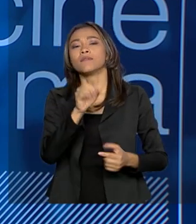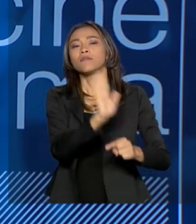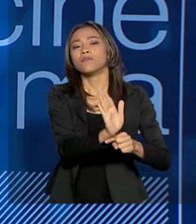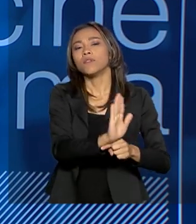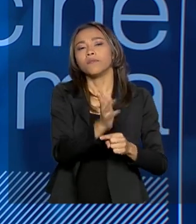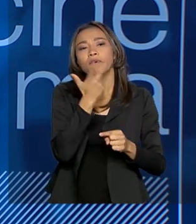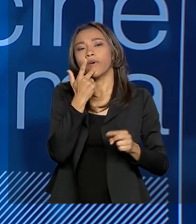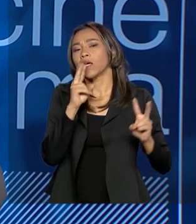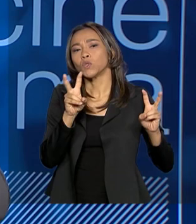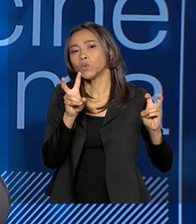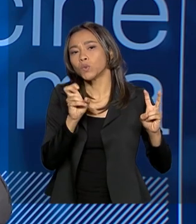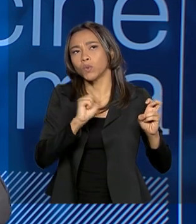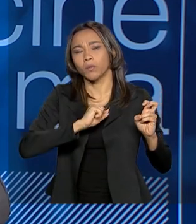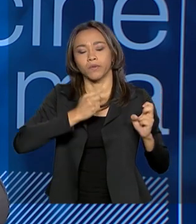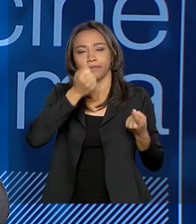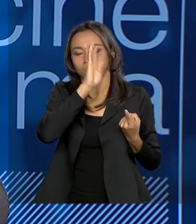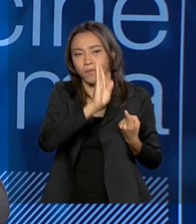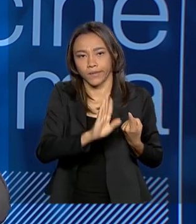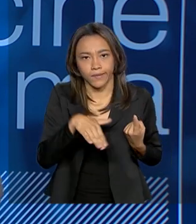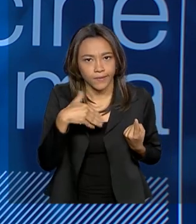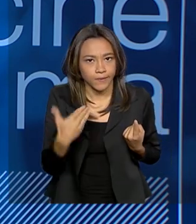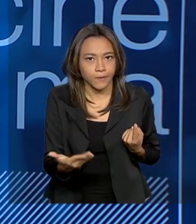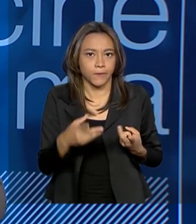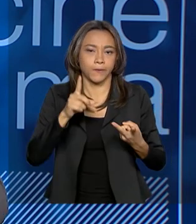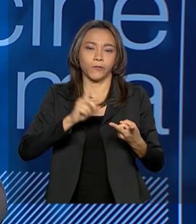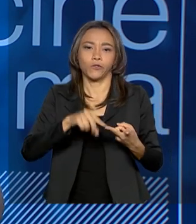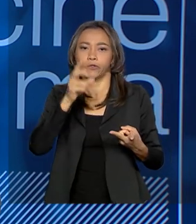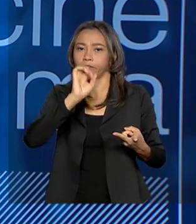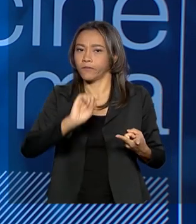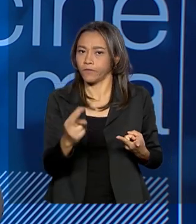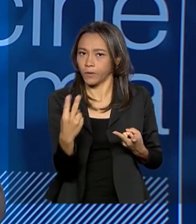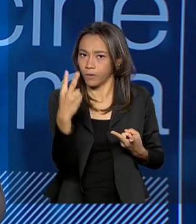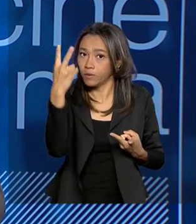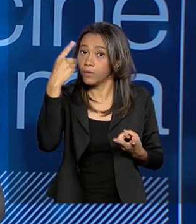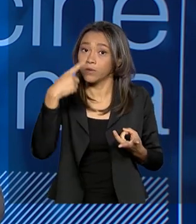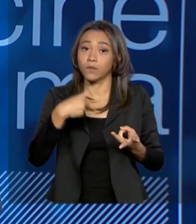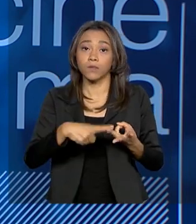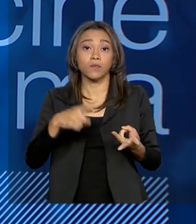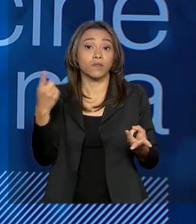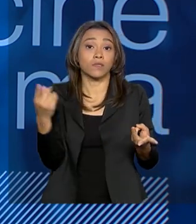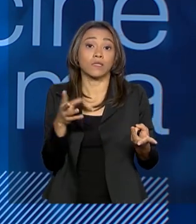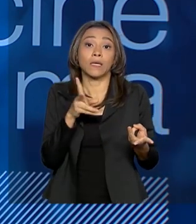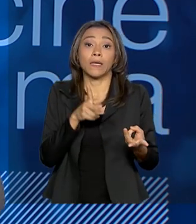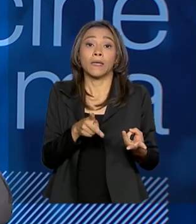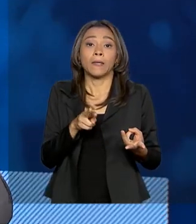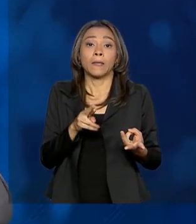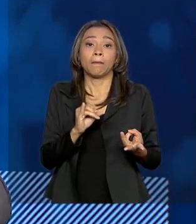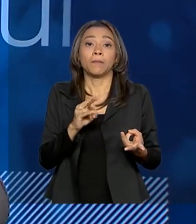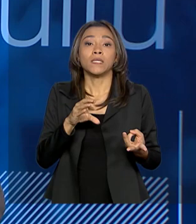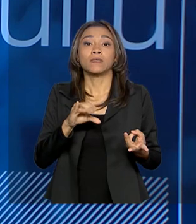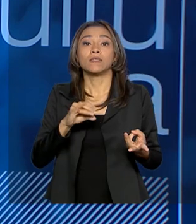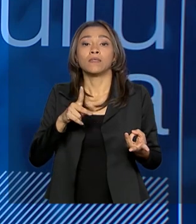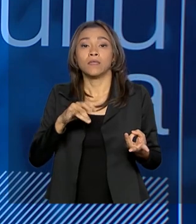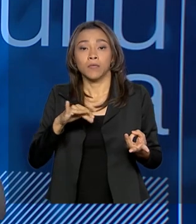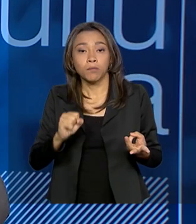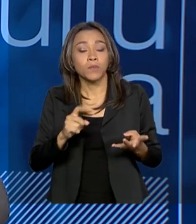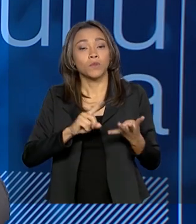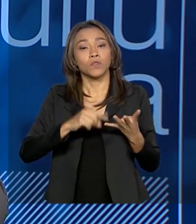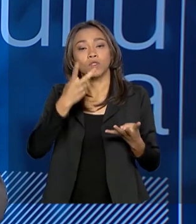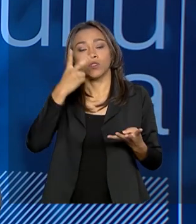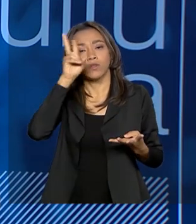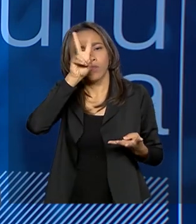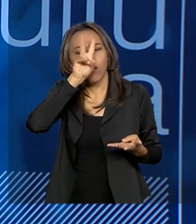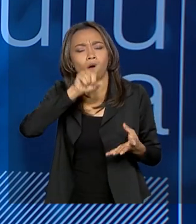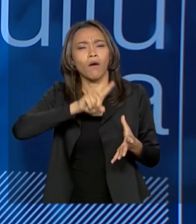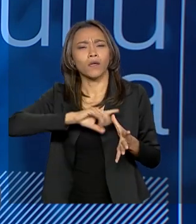o nosso Brasil, sobre os nossos valores, sobre os nossos princípios, sobre a nossa história, sobre os nossos heróis,